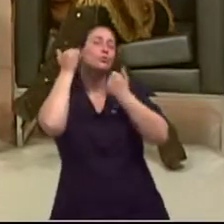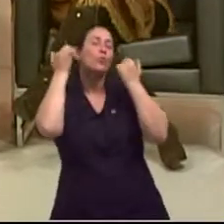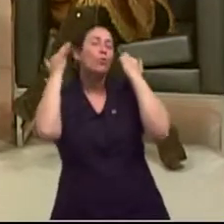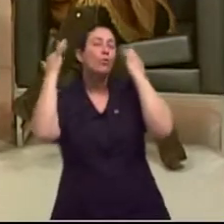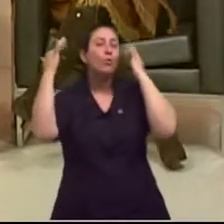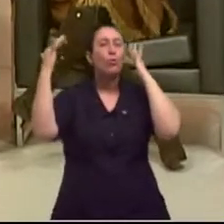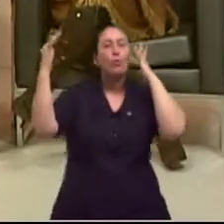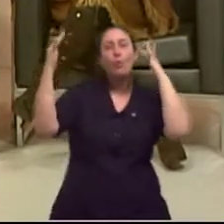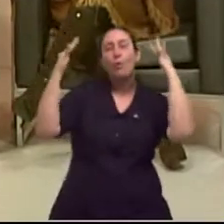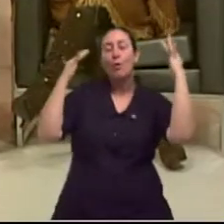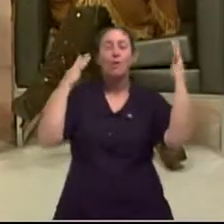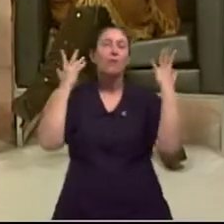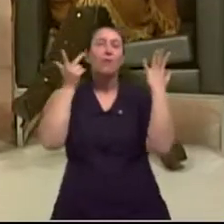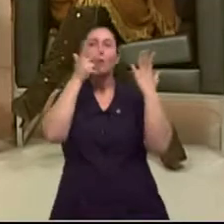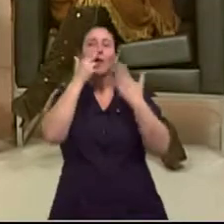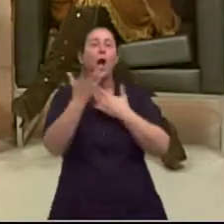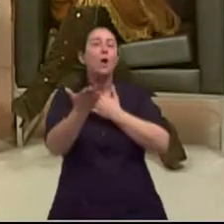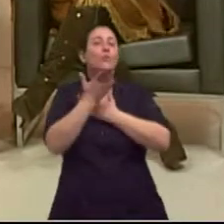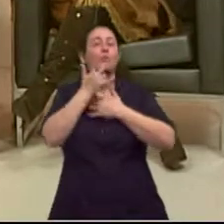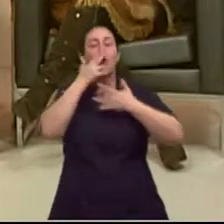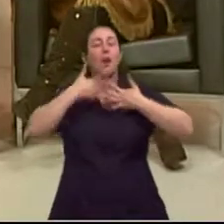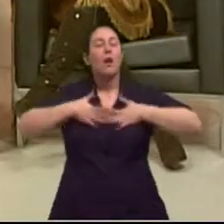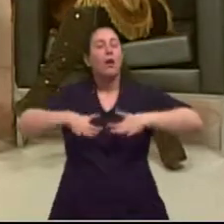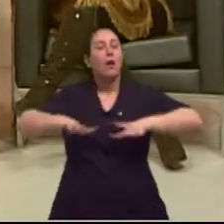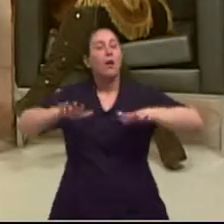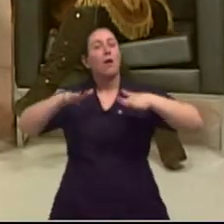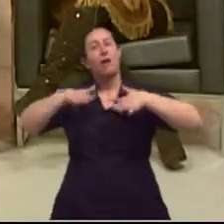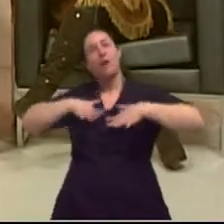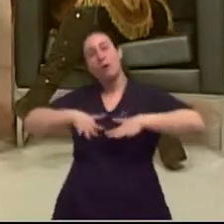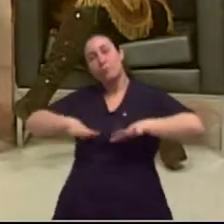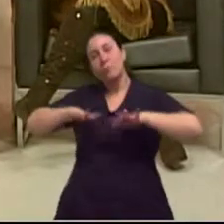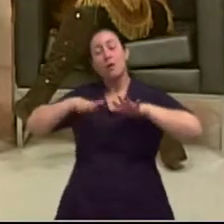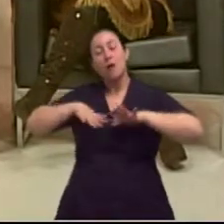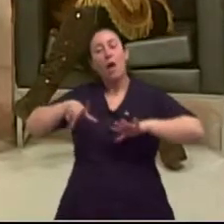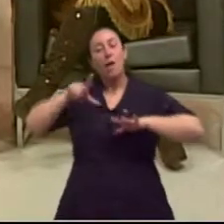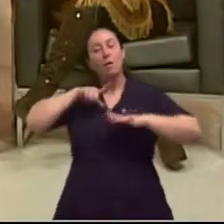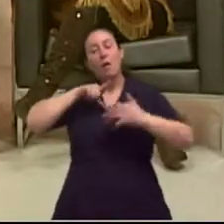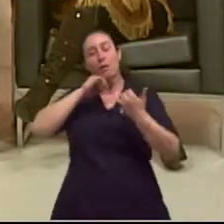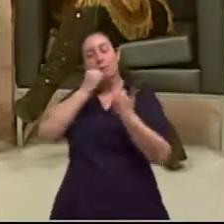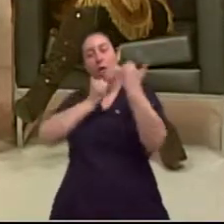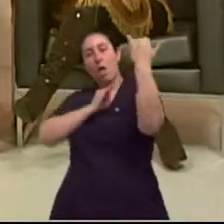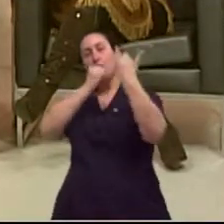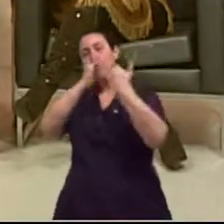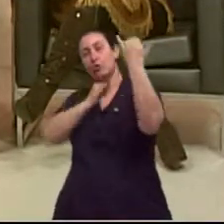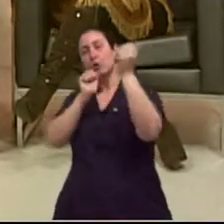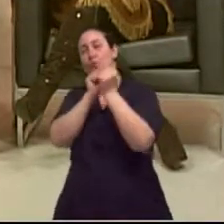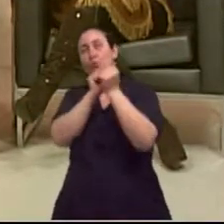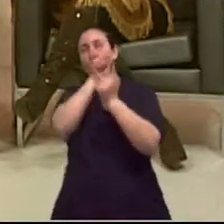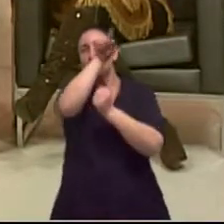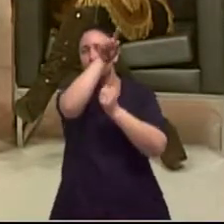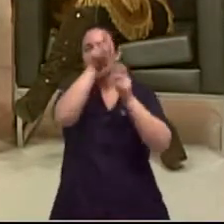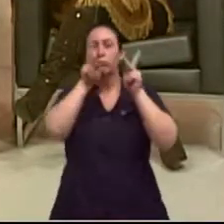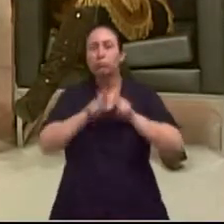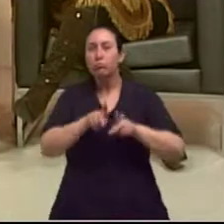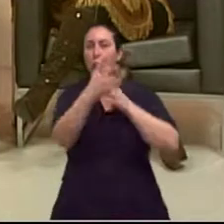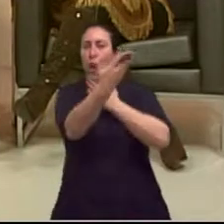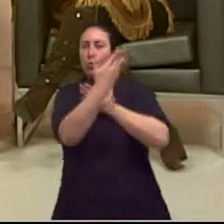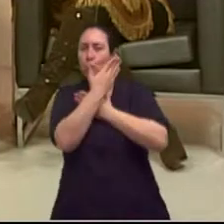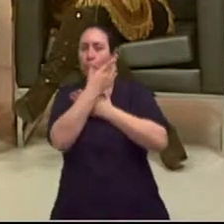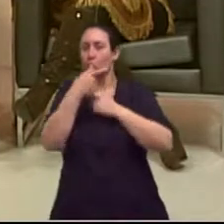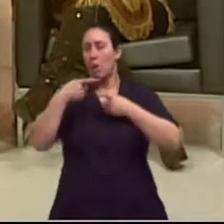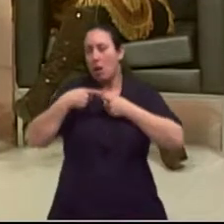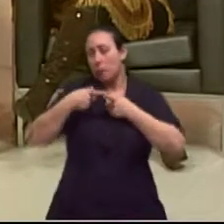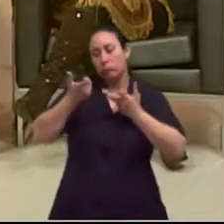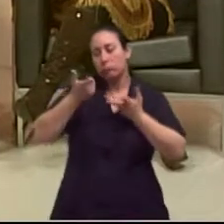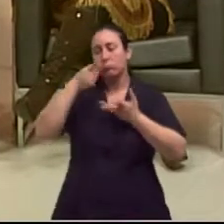ela completamente relaxada e entra em conexão com a energia do terapeuta. Posso dizer isso? Também.